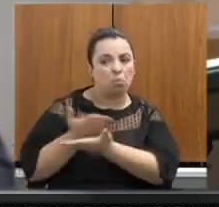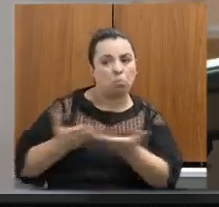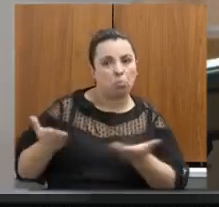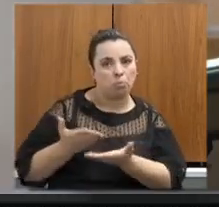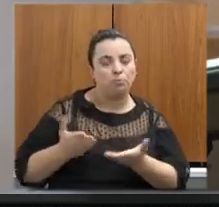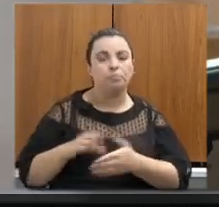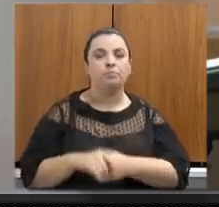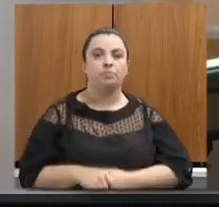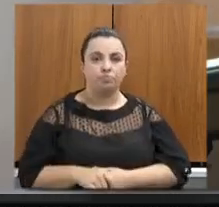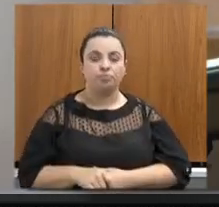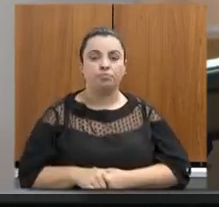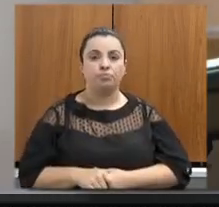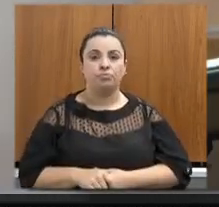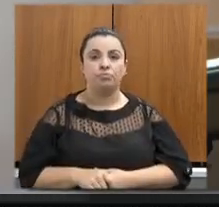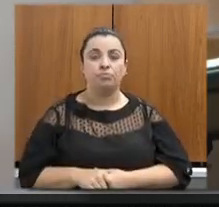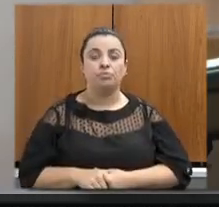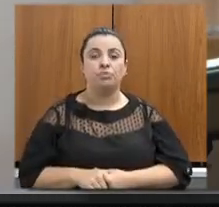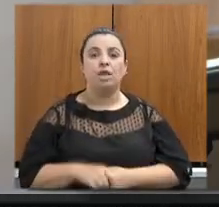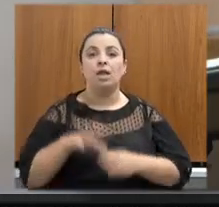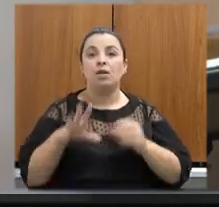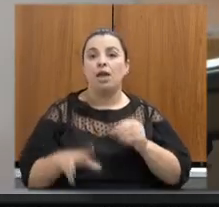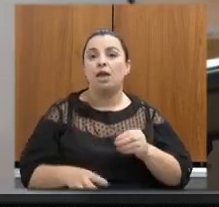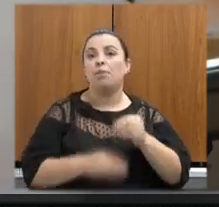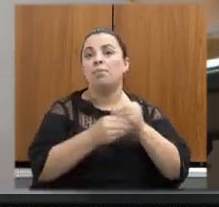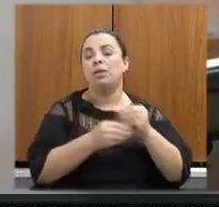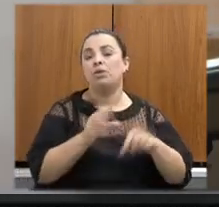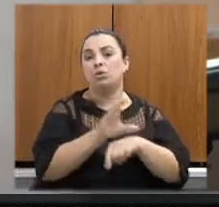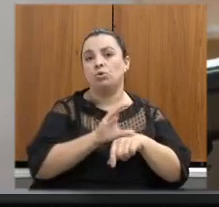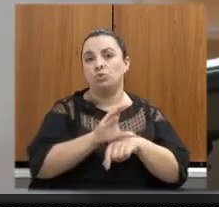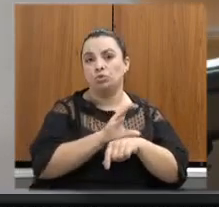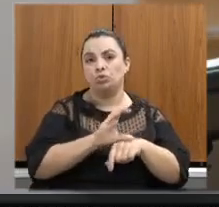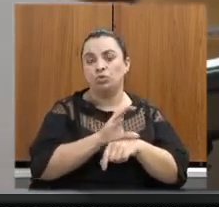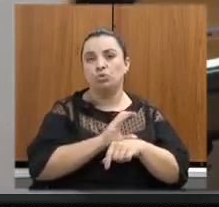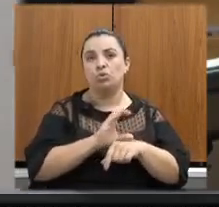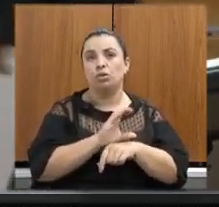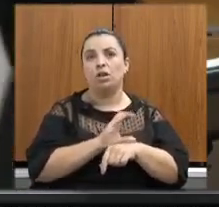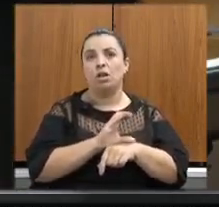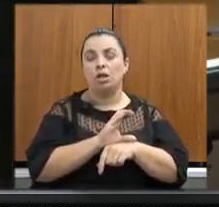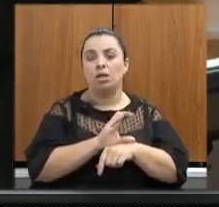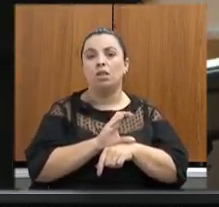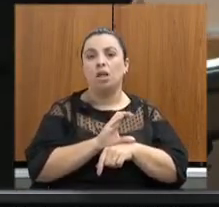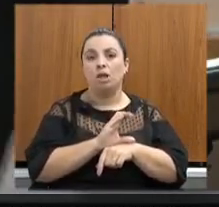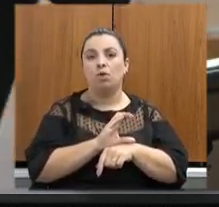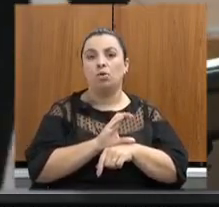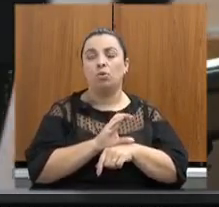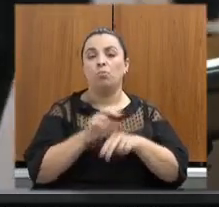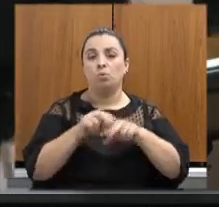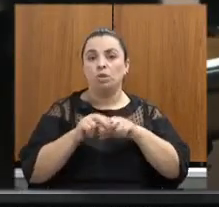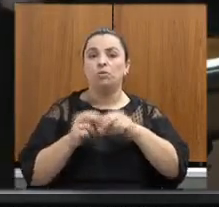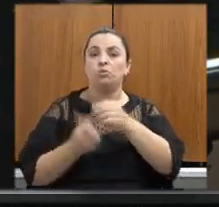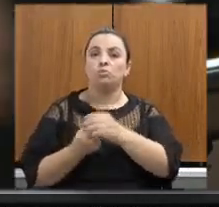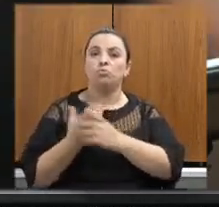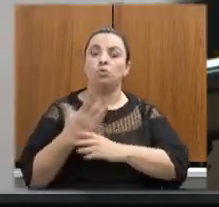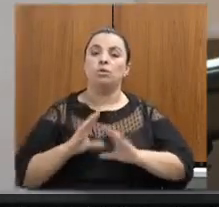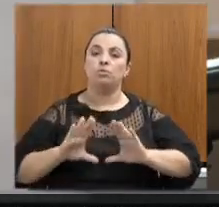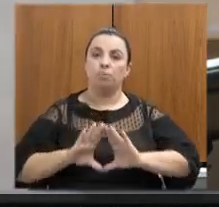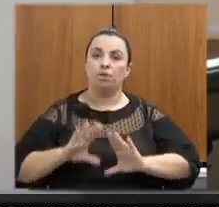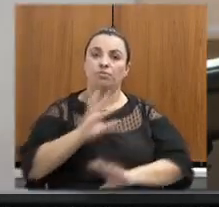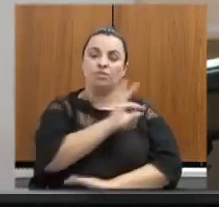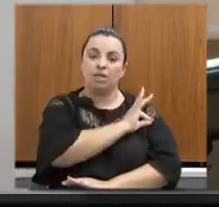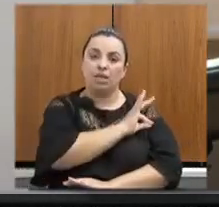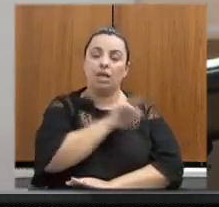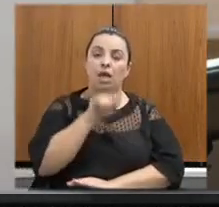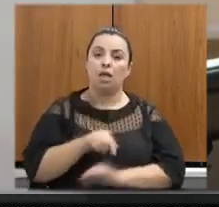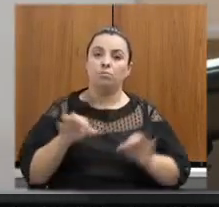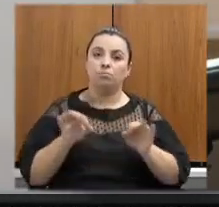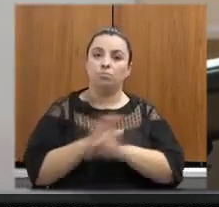instituído pela Emenda Constitucional 99 de 2019 e aprimorado pela Emenda nº 103 de 2019, a Assembleia Fiscalias encontra-se consolidado